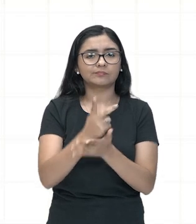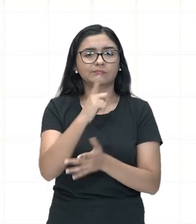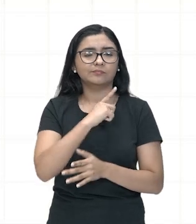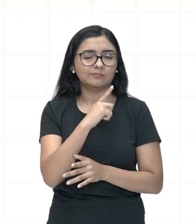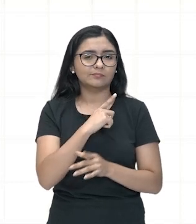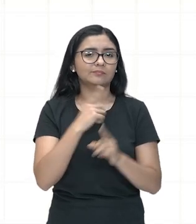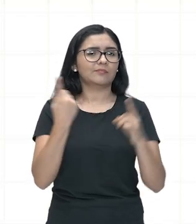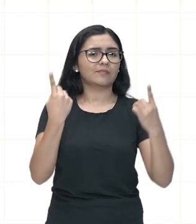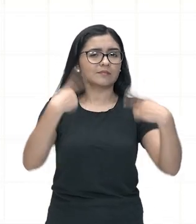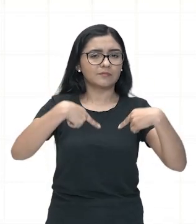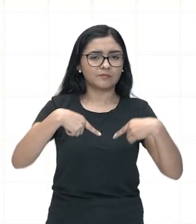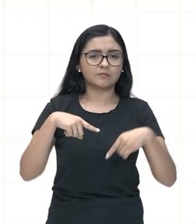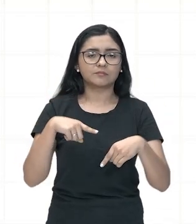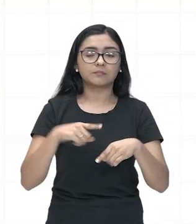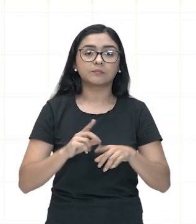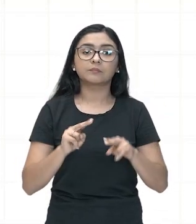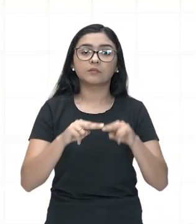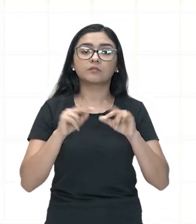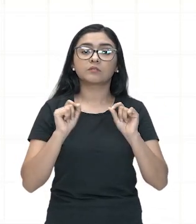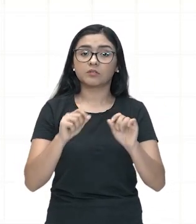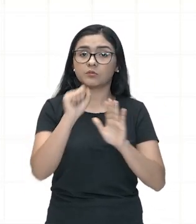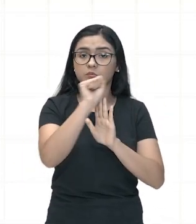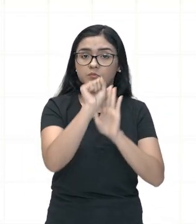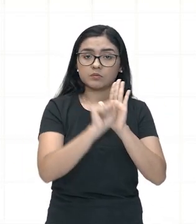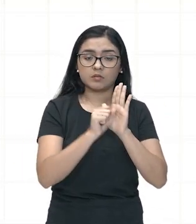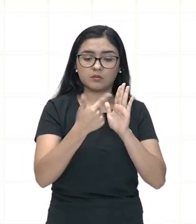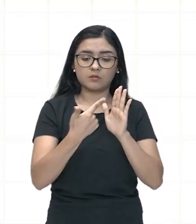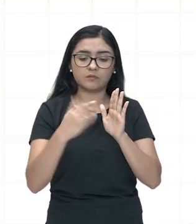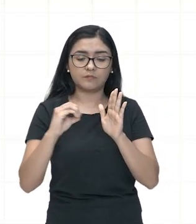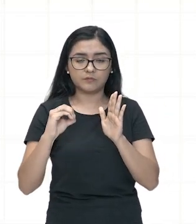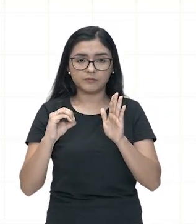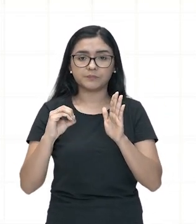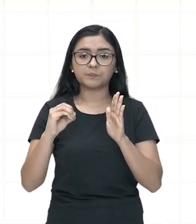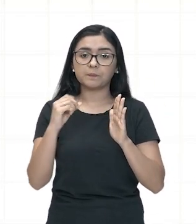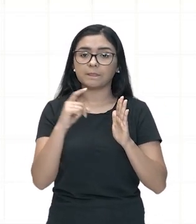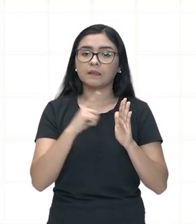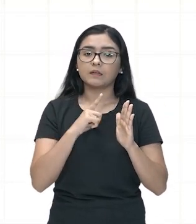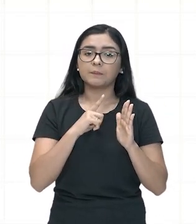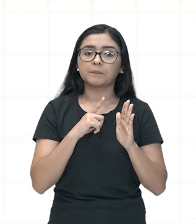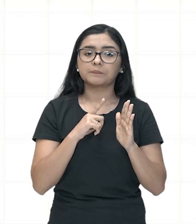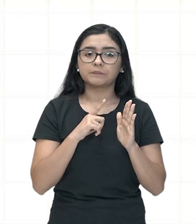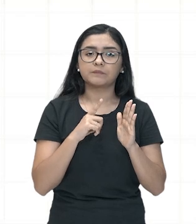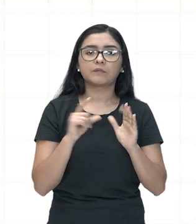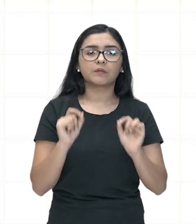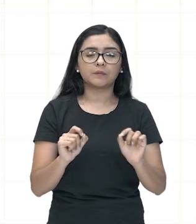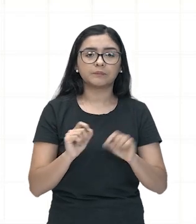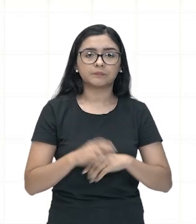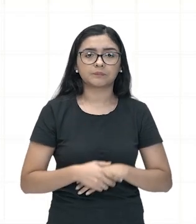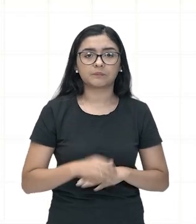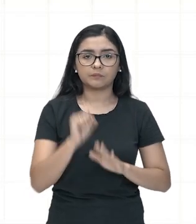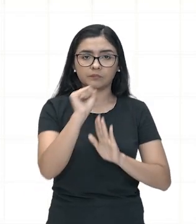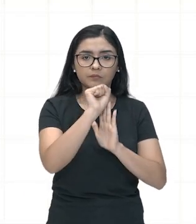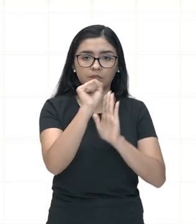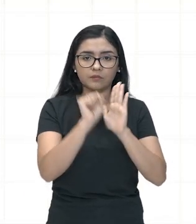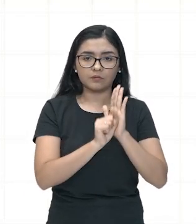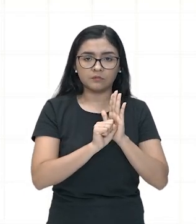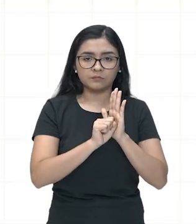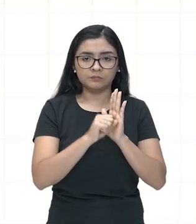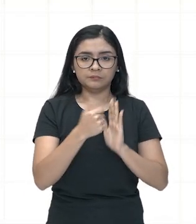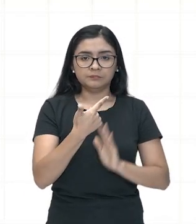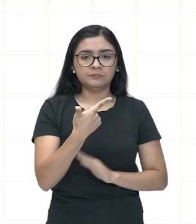desafios. No século XX, nós vamos ver o seguinte, olha só, no século XX,